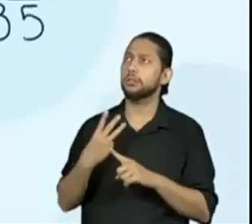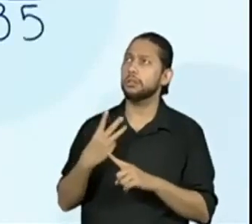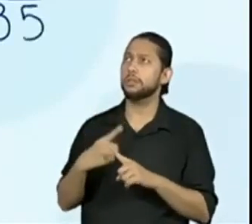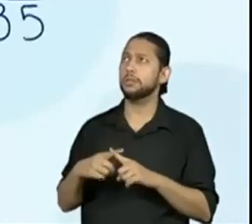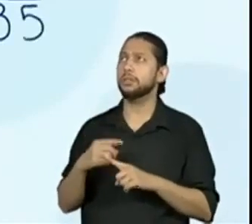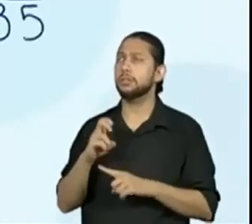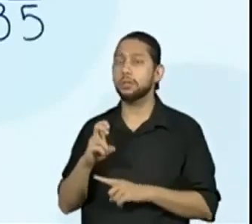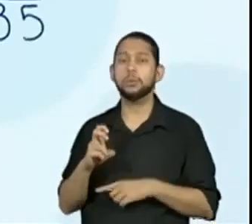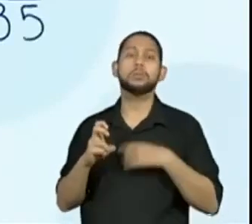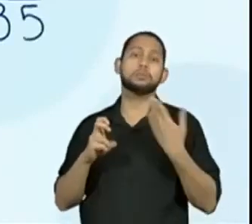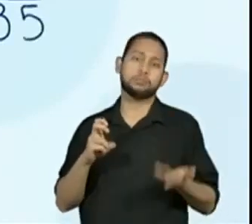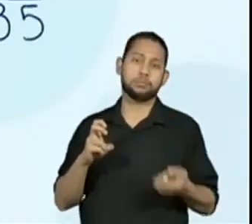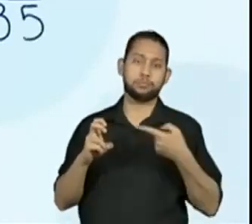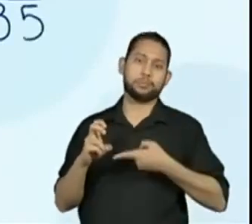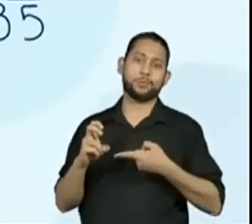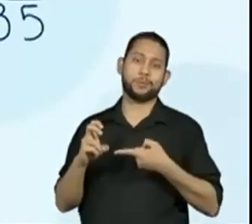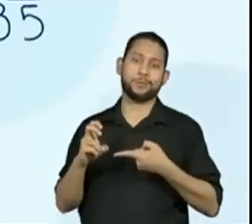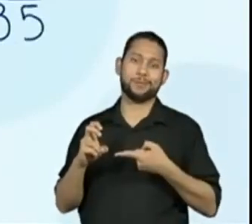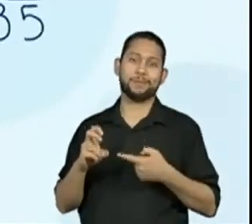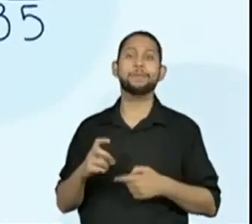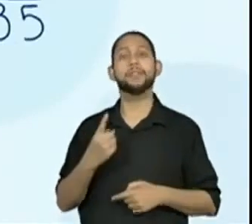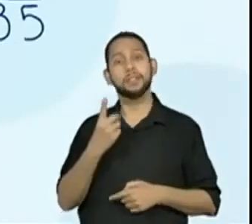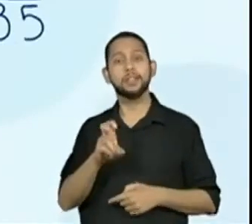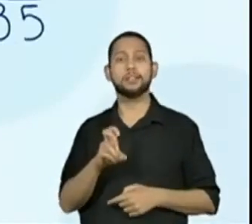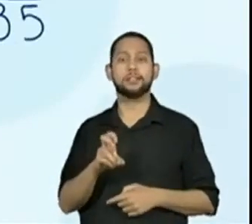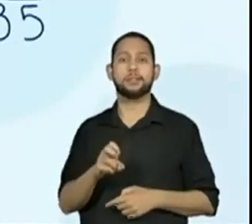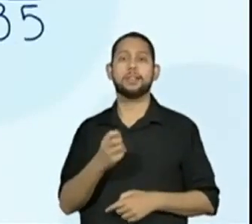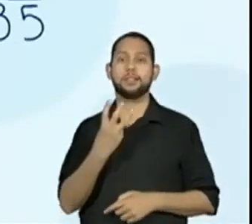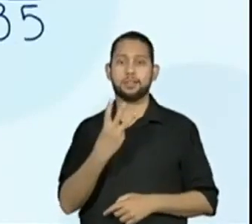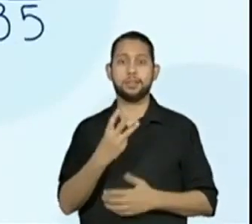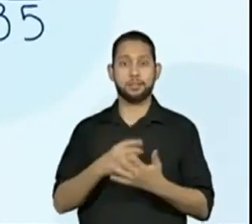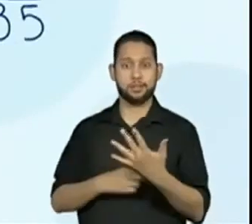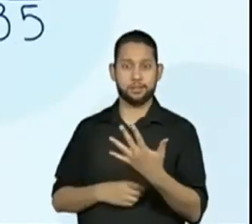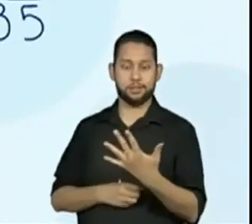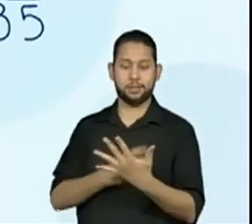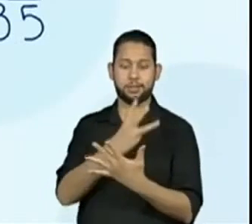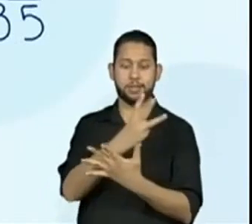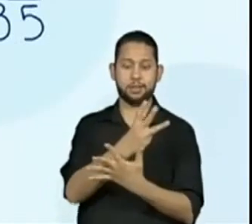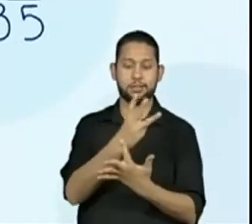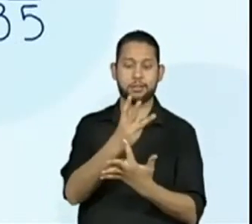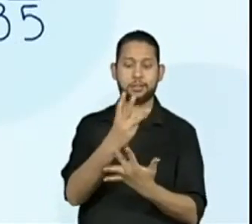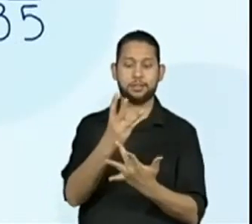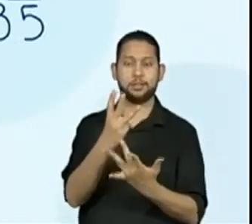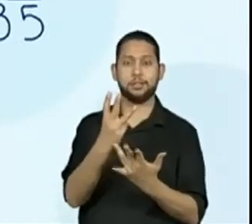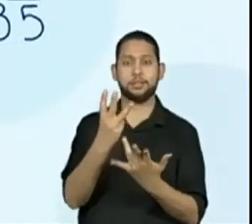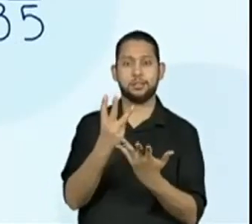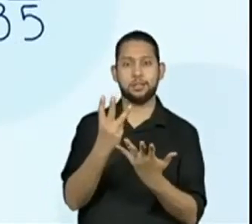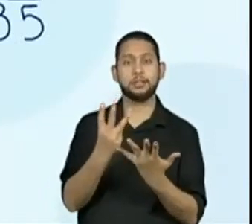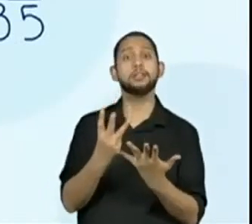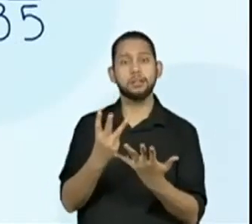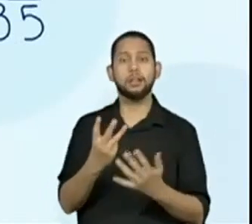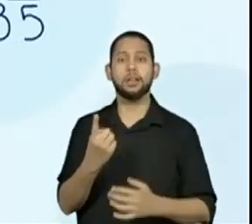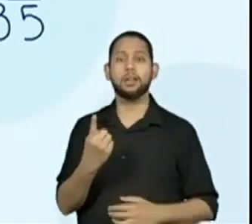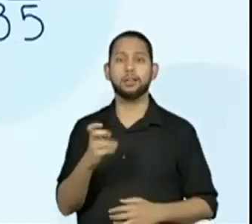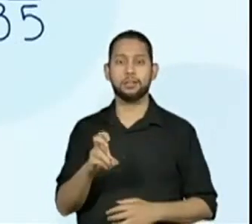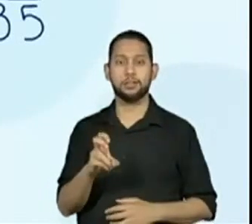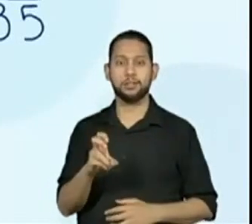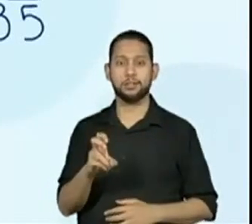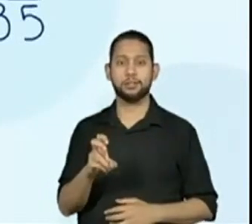3 vezes 5 igual a 15. 15 menos 15 igual a 0.